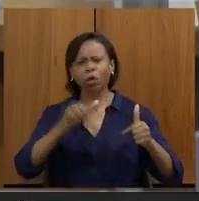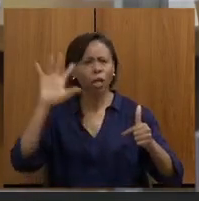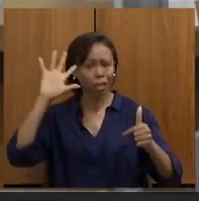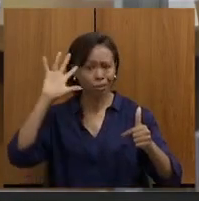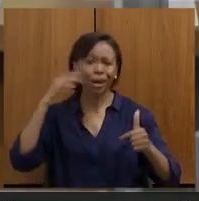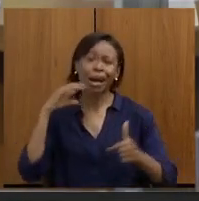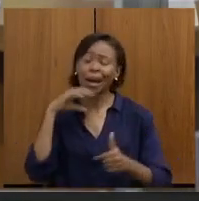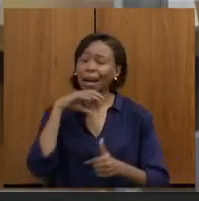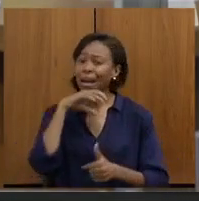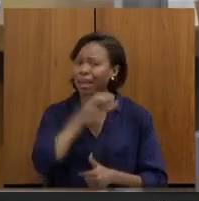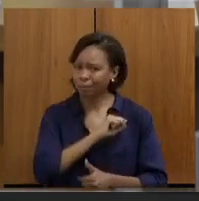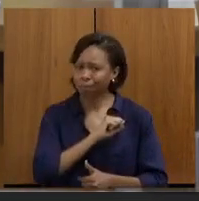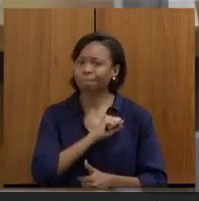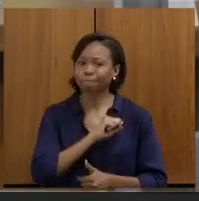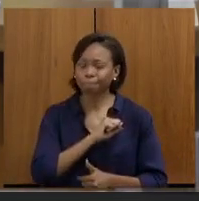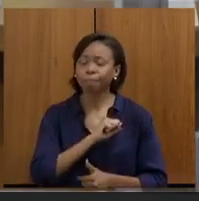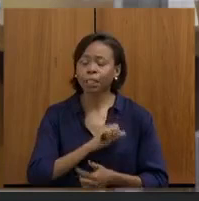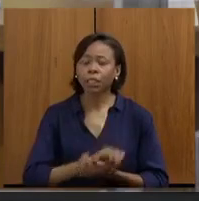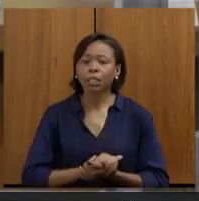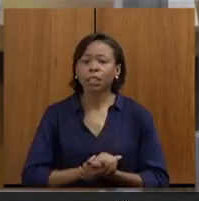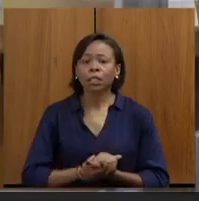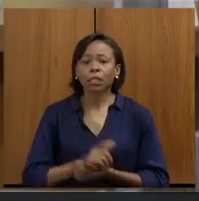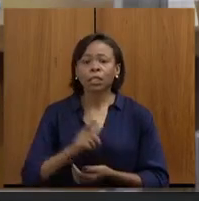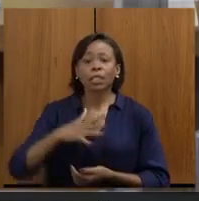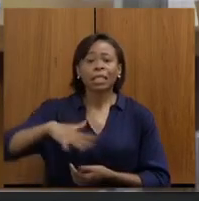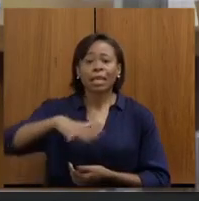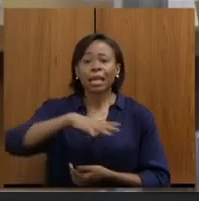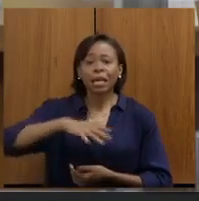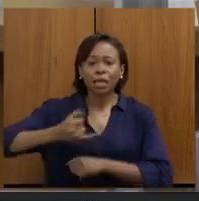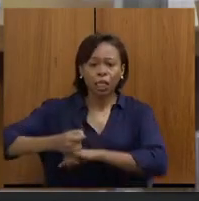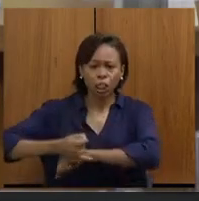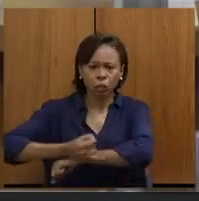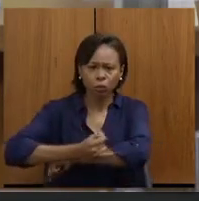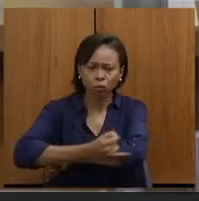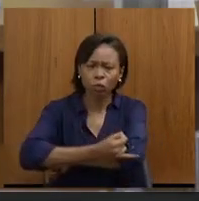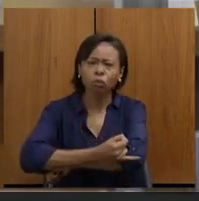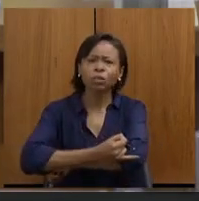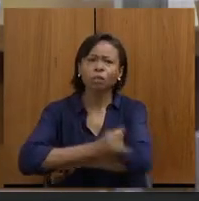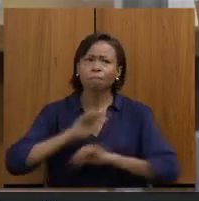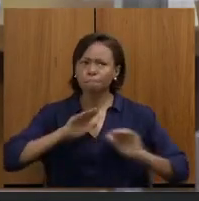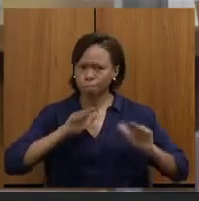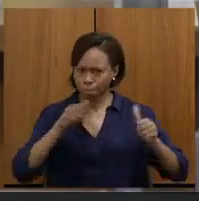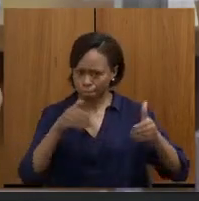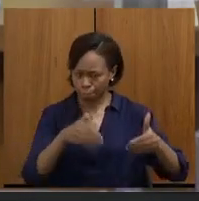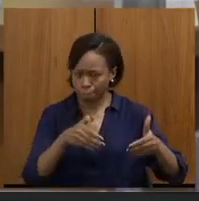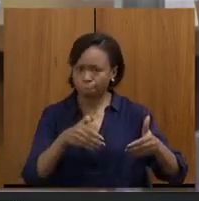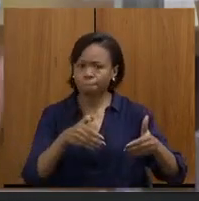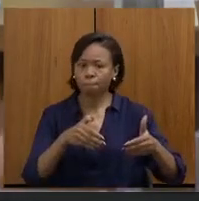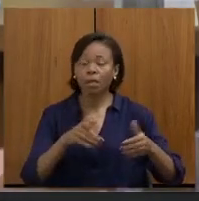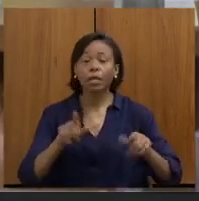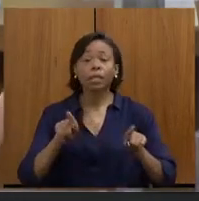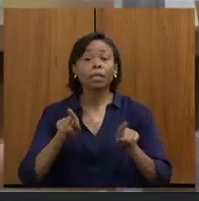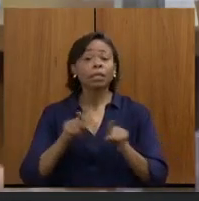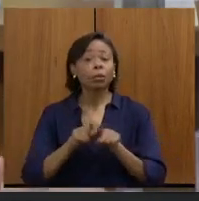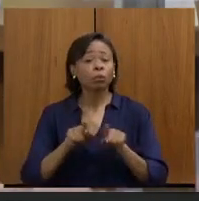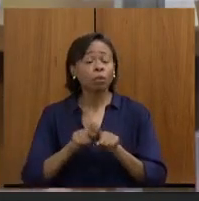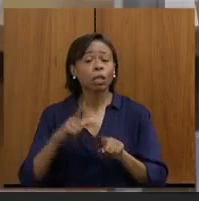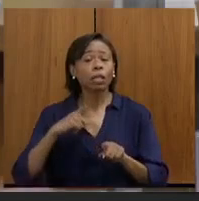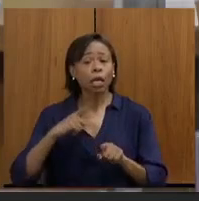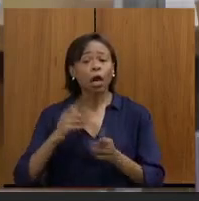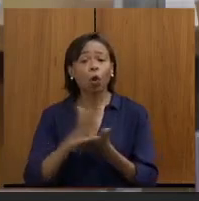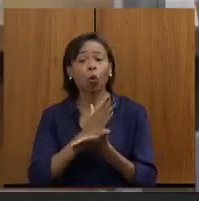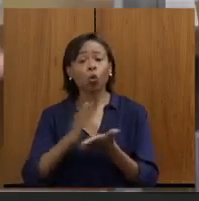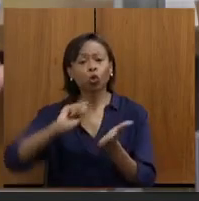adotando, na área da infraestrutura especificamente. Tem também convênios que já